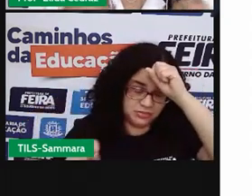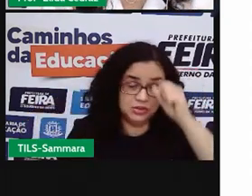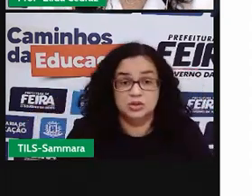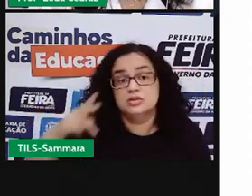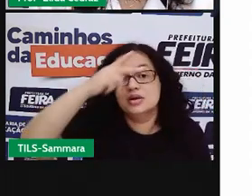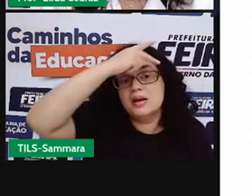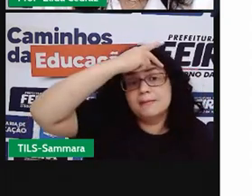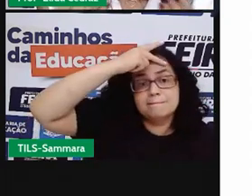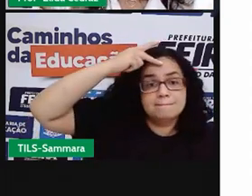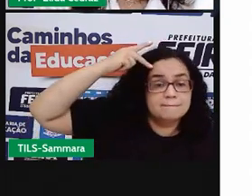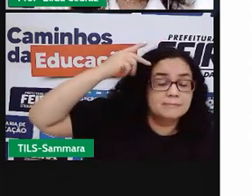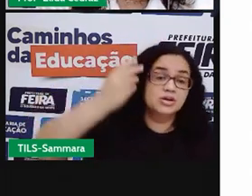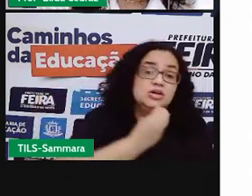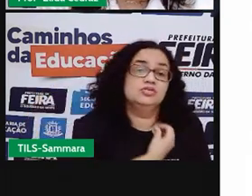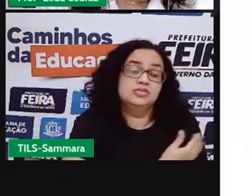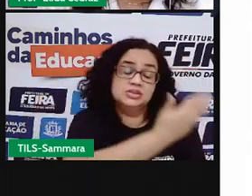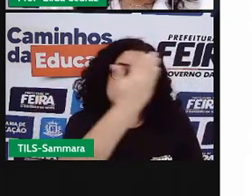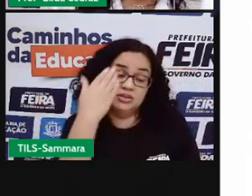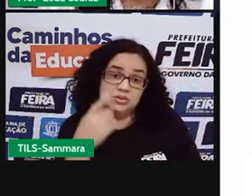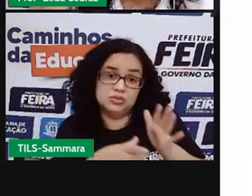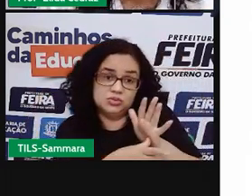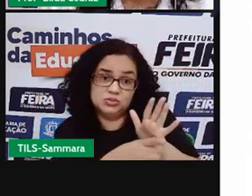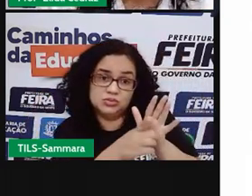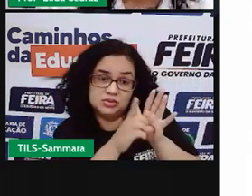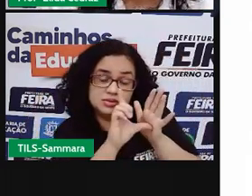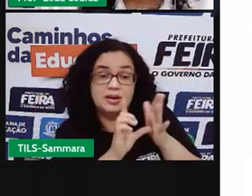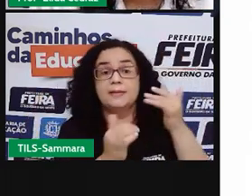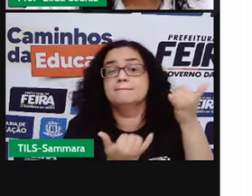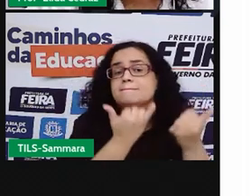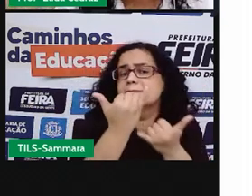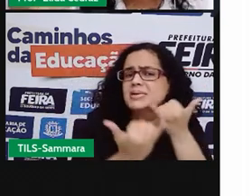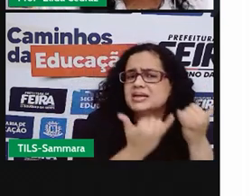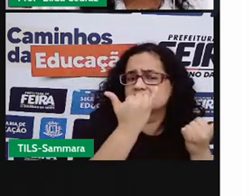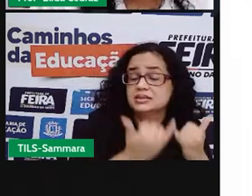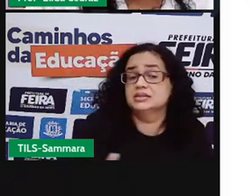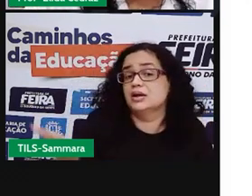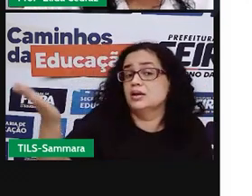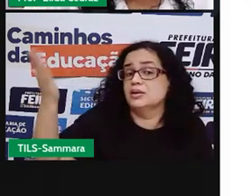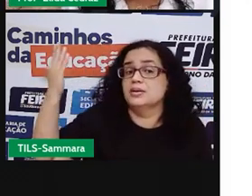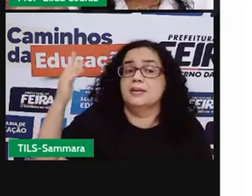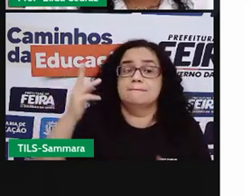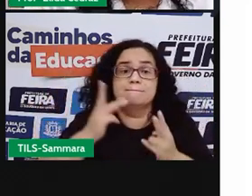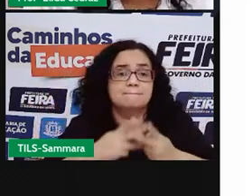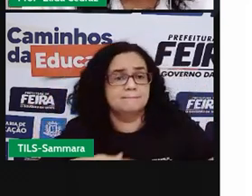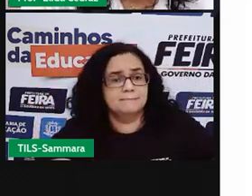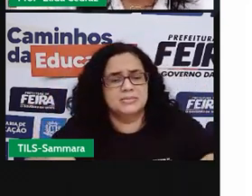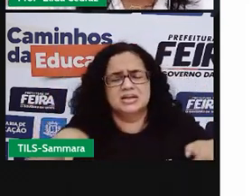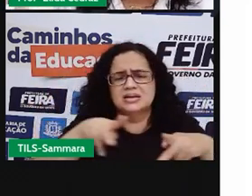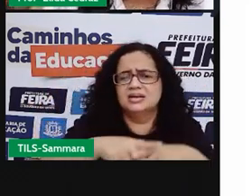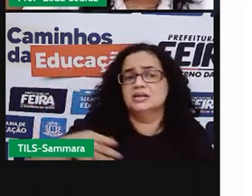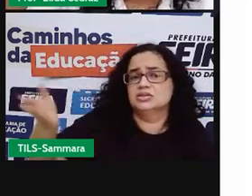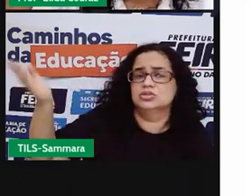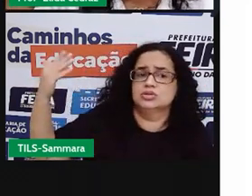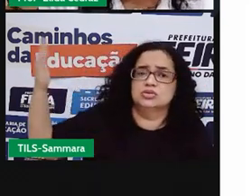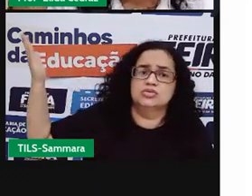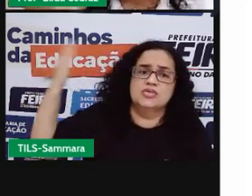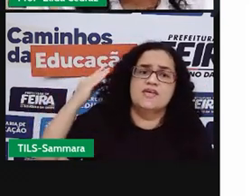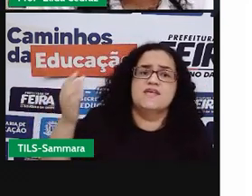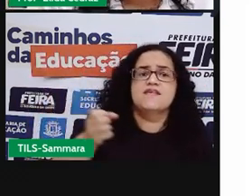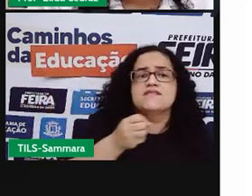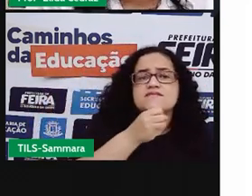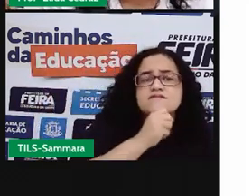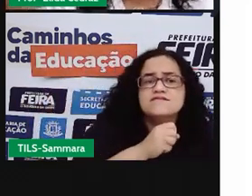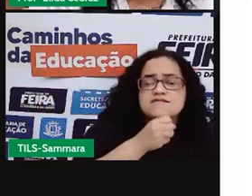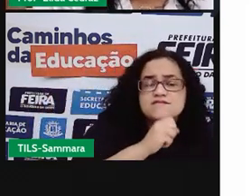as pessoas que vieram antes de nós. Essas brincadeiras são populares e antigas. Na época da nossa